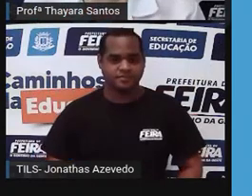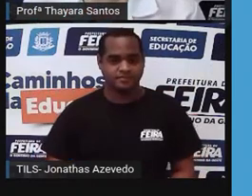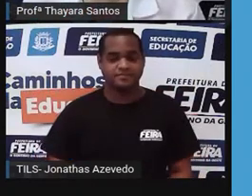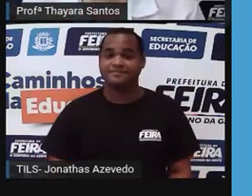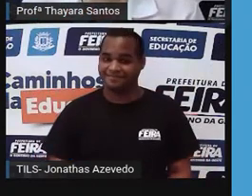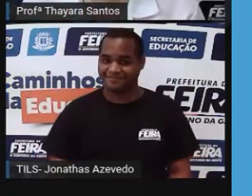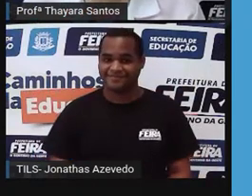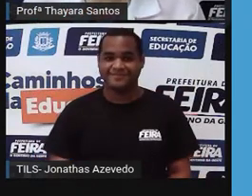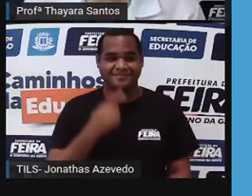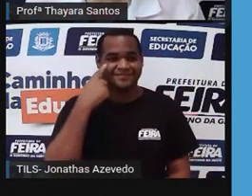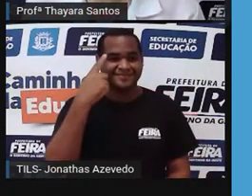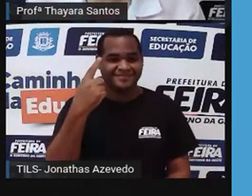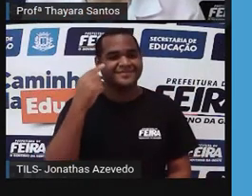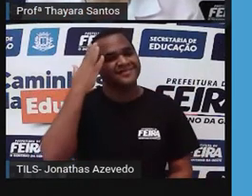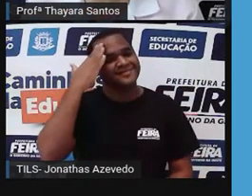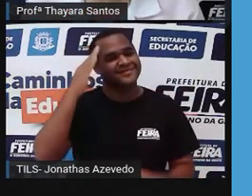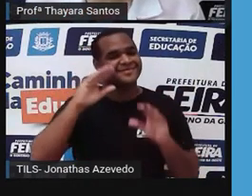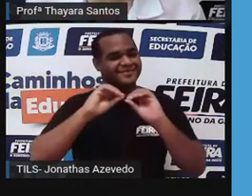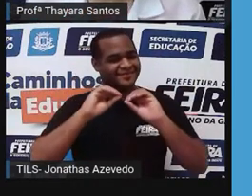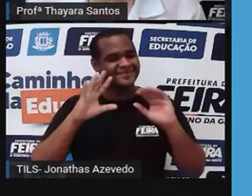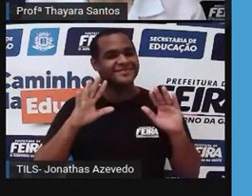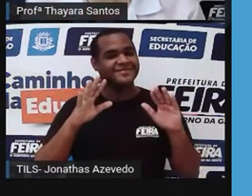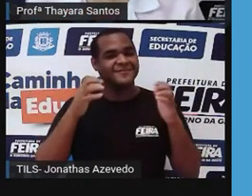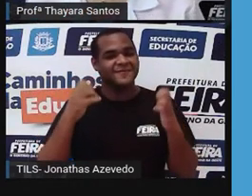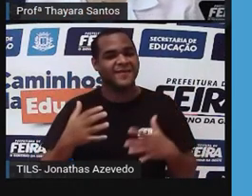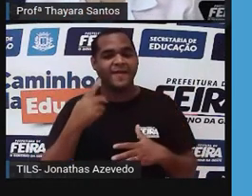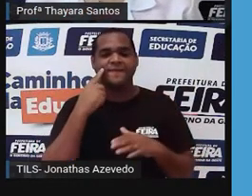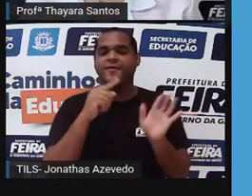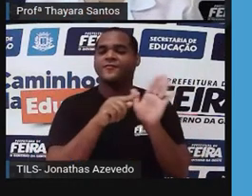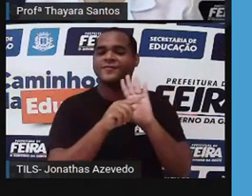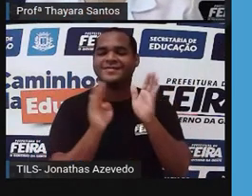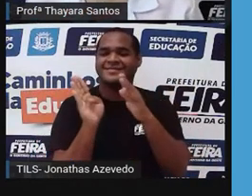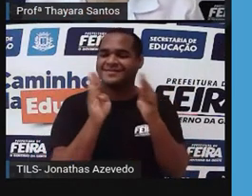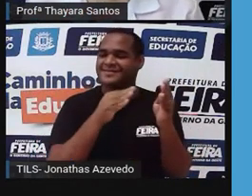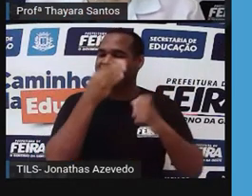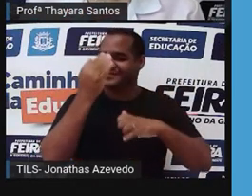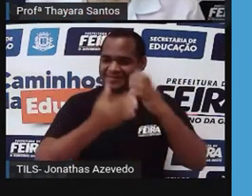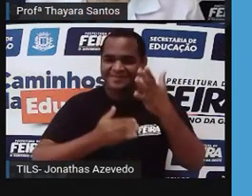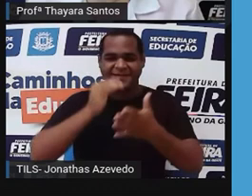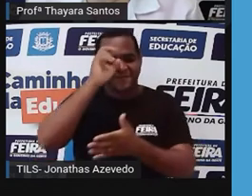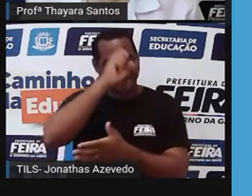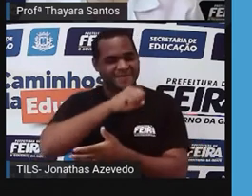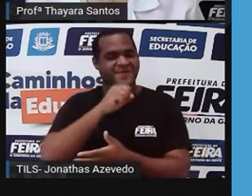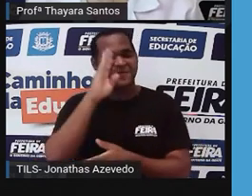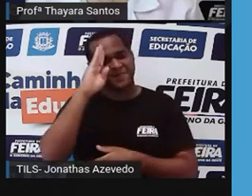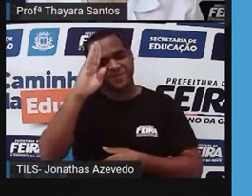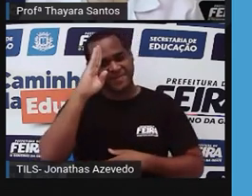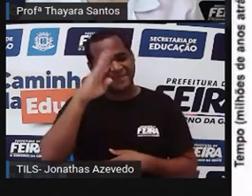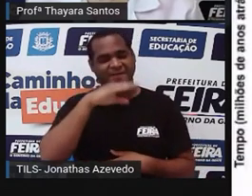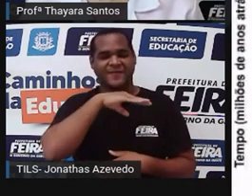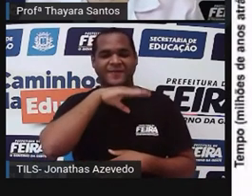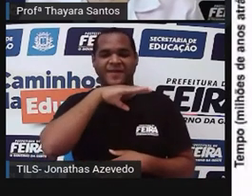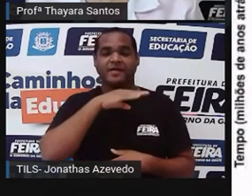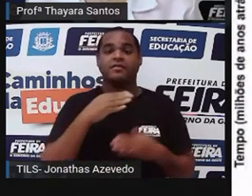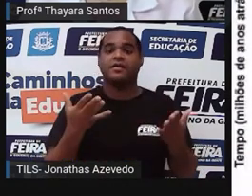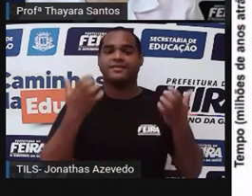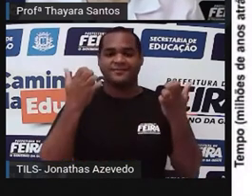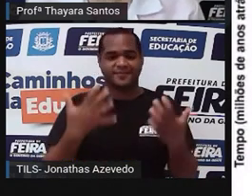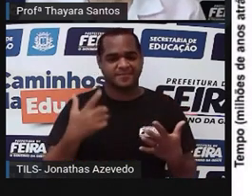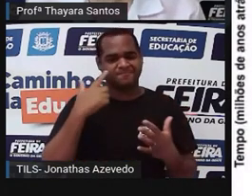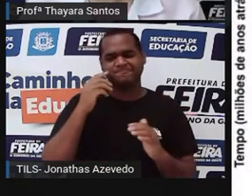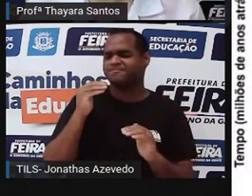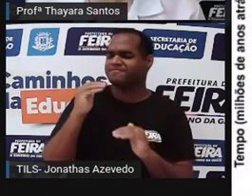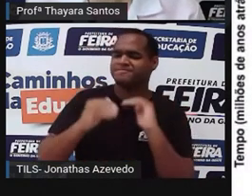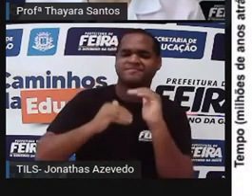Então, agora já deu para a gente ver aí algumas das principais características desses animais. Agora, vamos falar um pouquinho sobre a